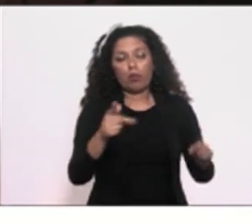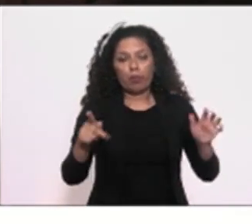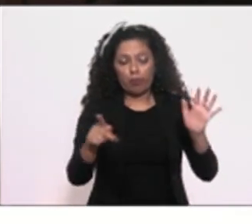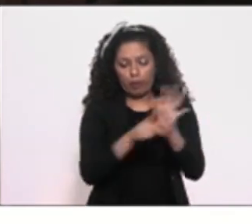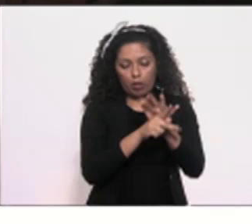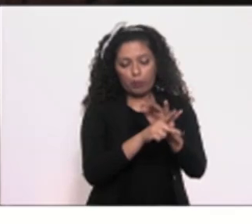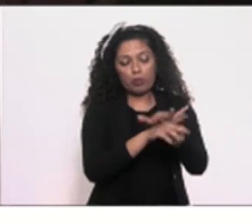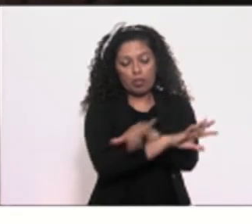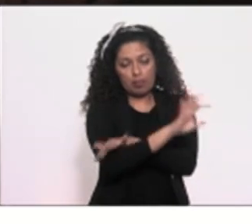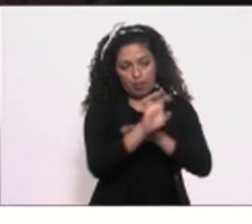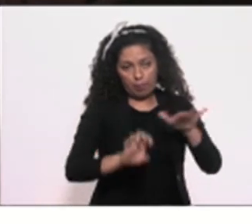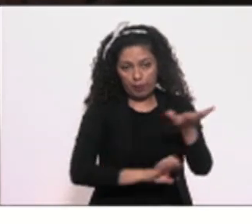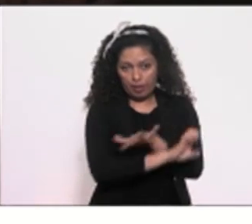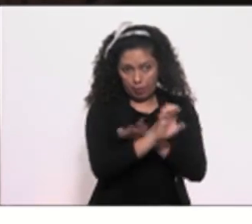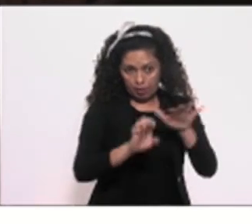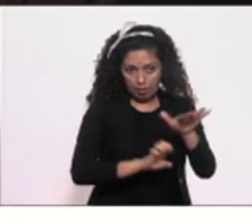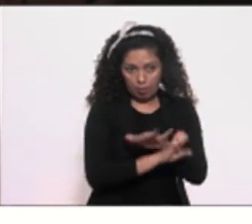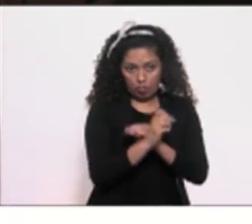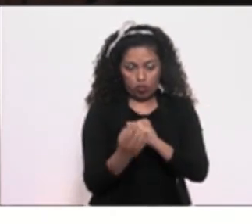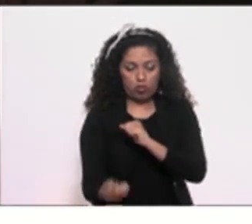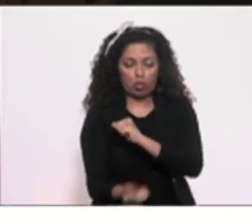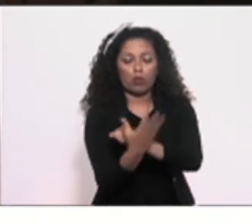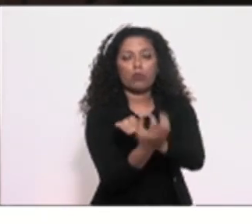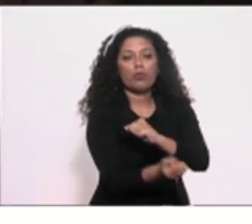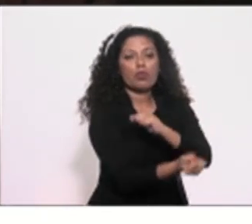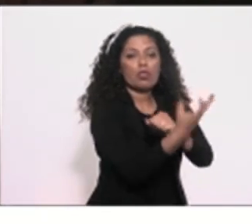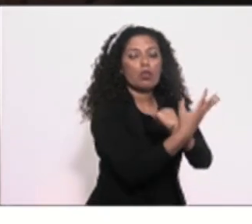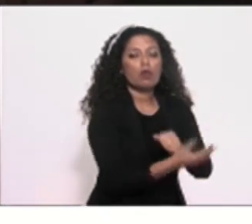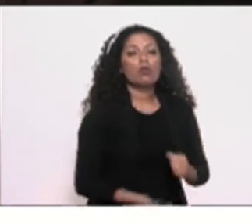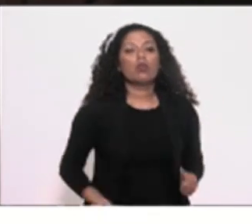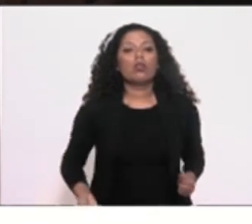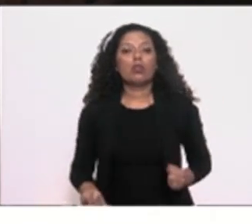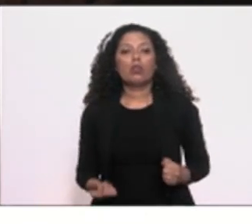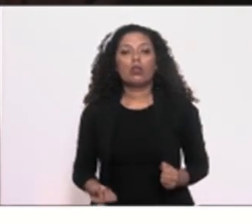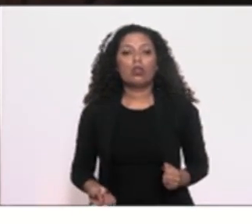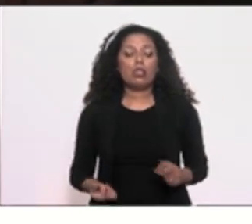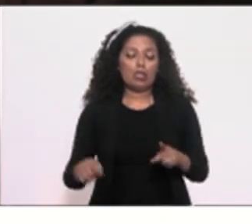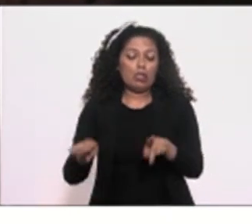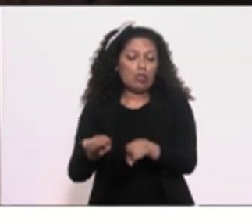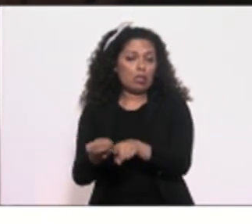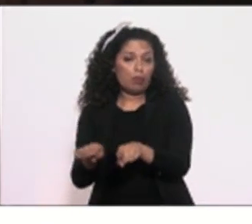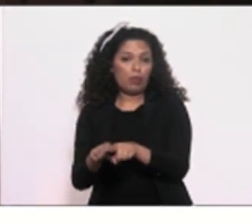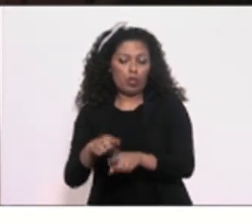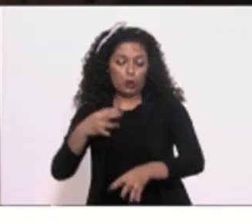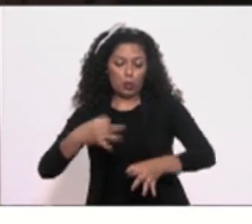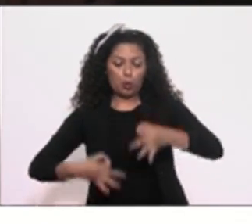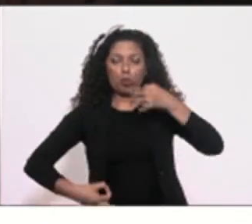mesmas empresas da Operação Lava Jato, e do juiz